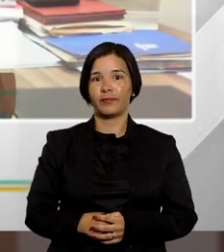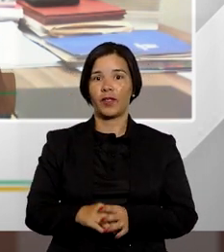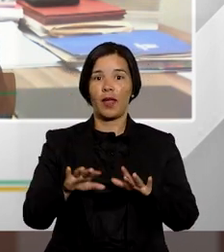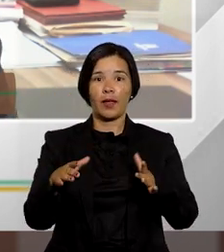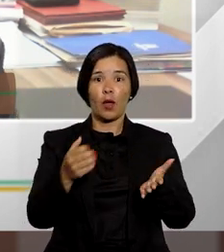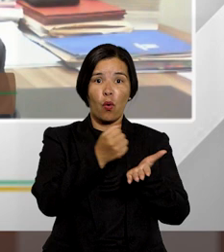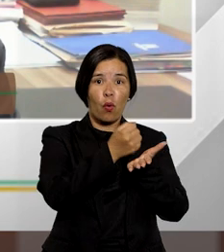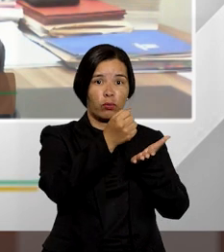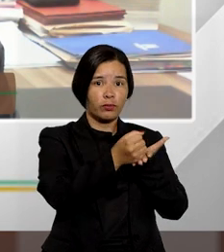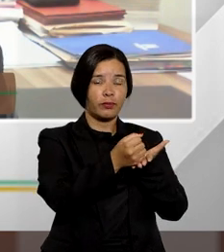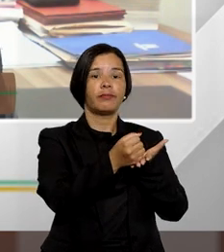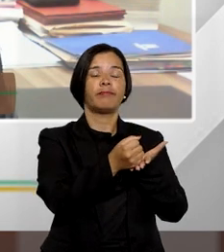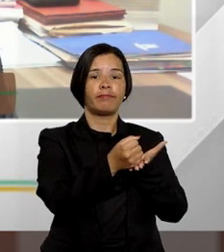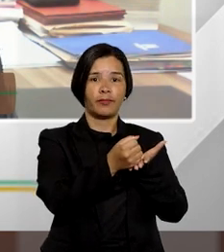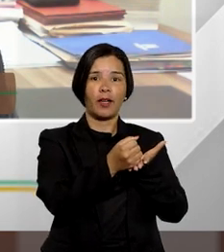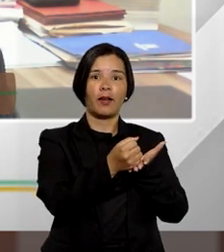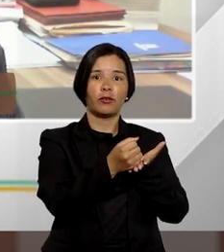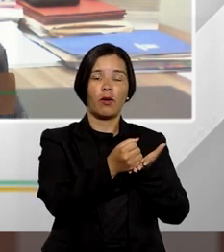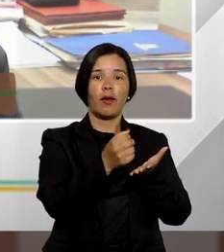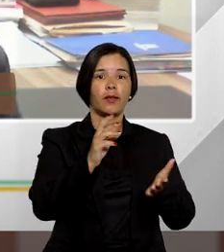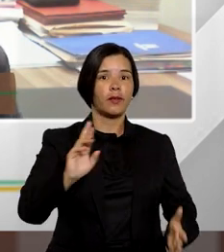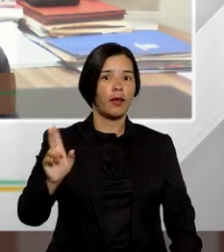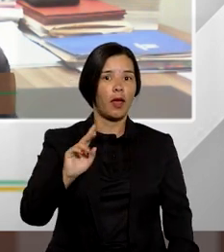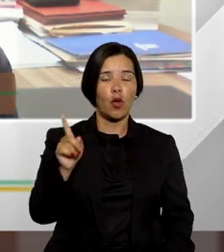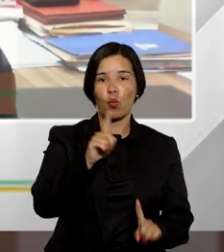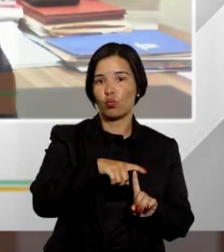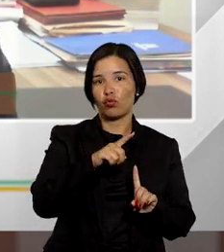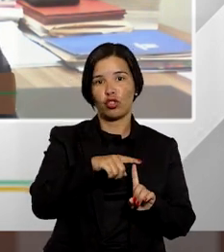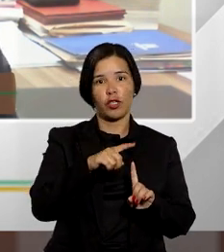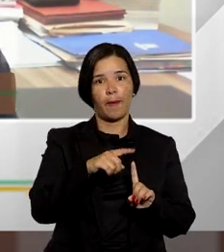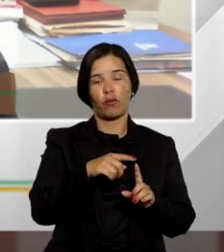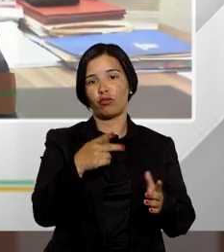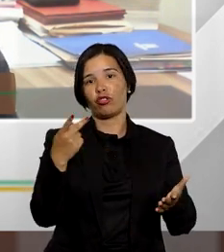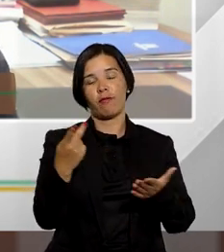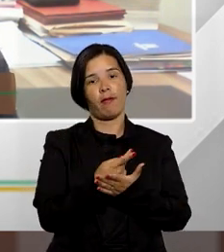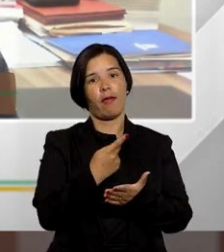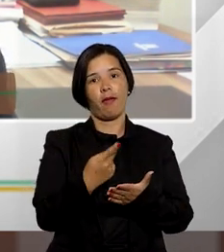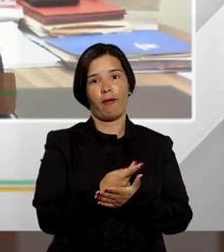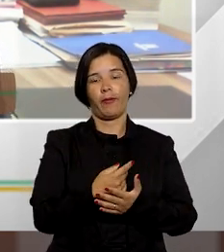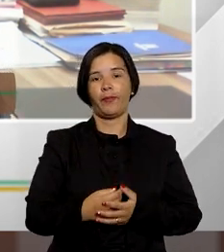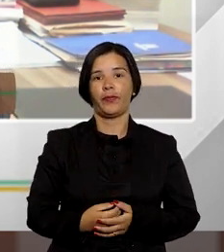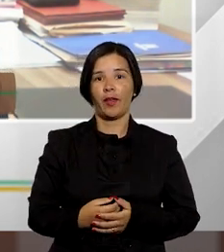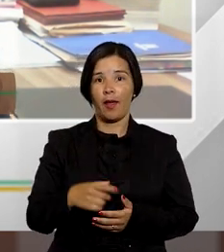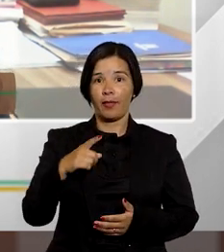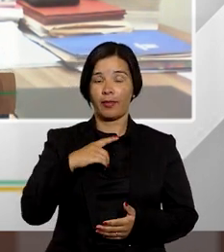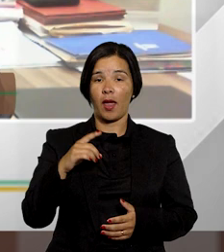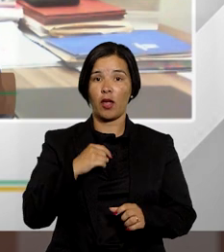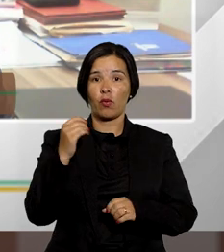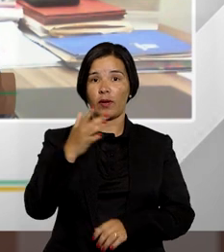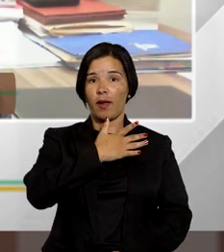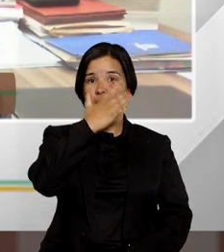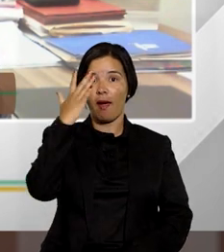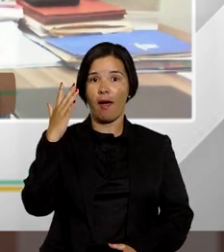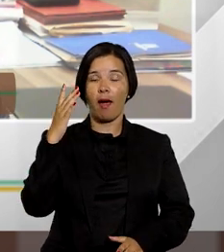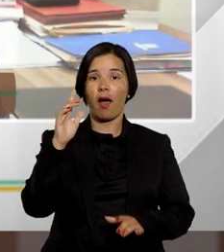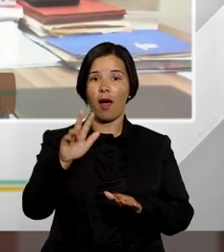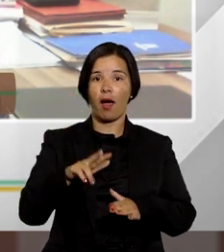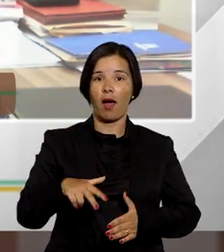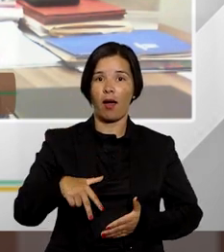sendo o contrato lícito sem nenhum tipo de ilegalidade há a intervenção